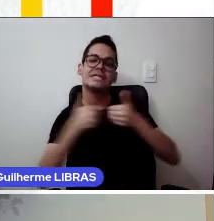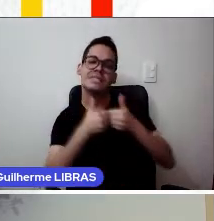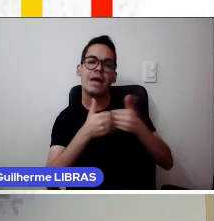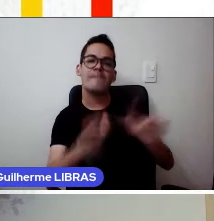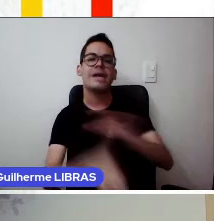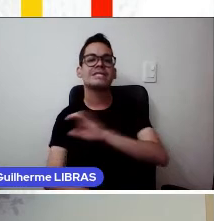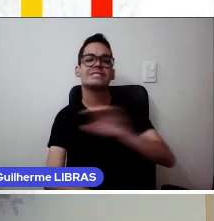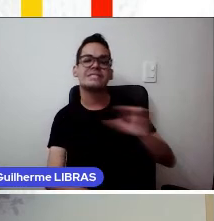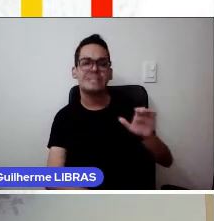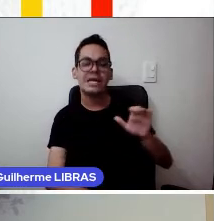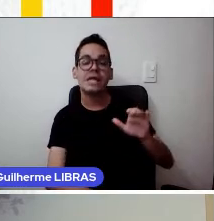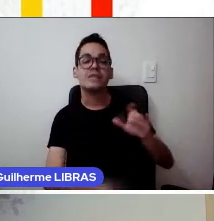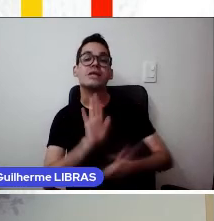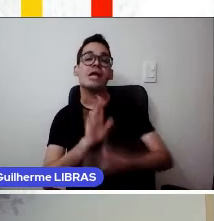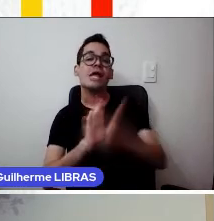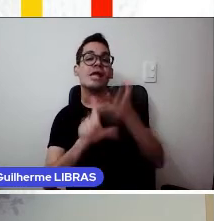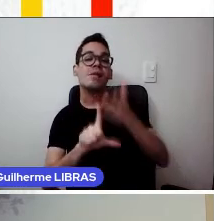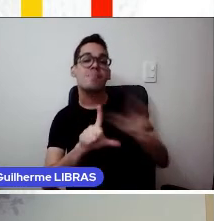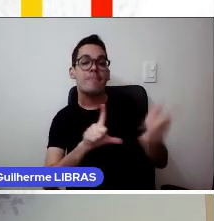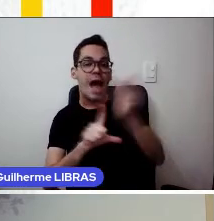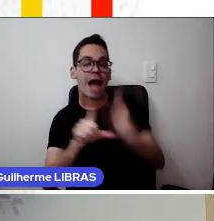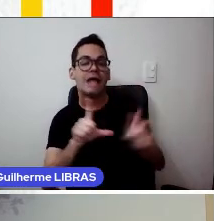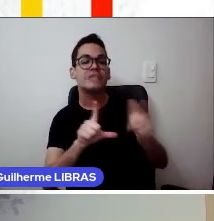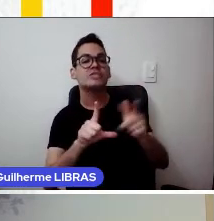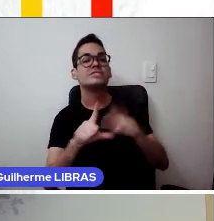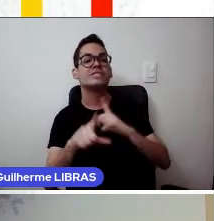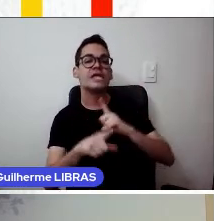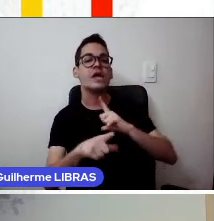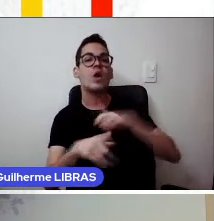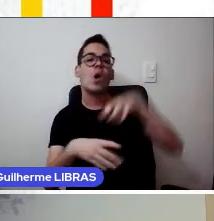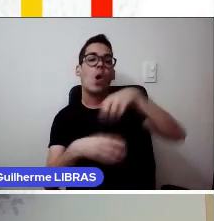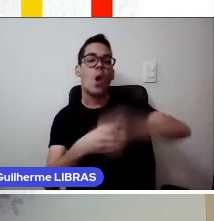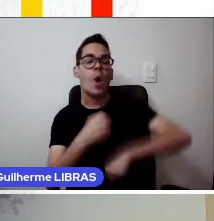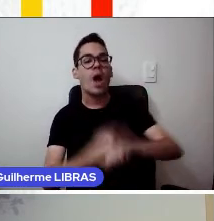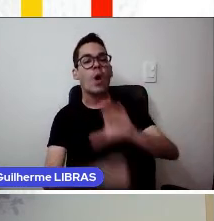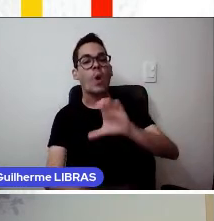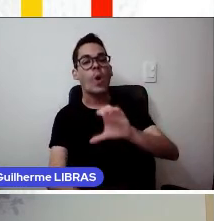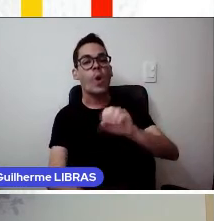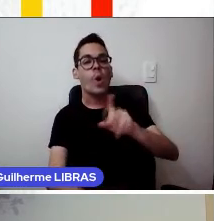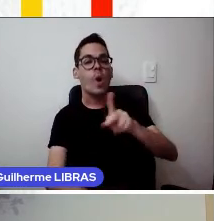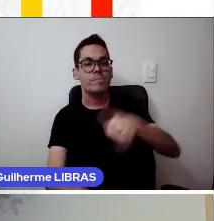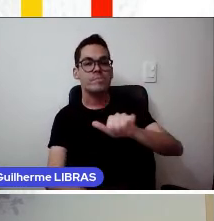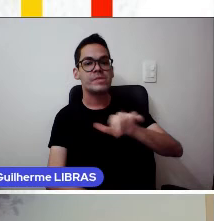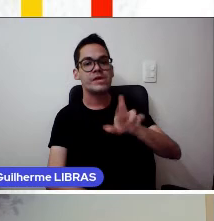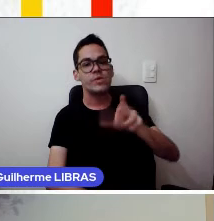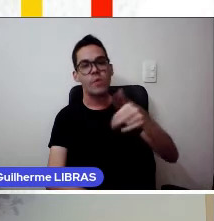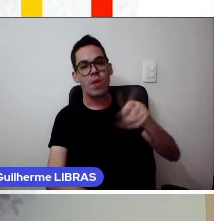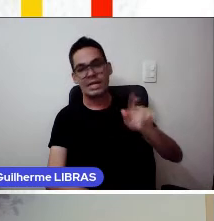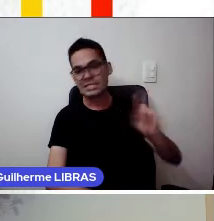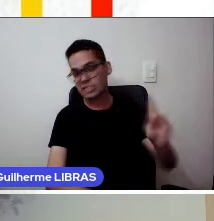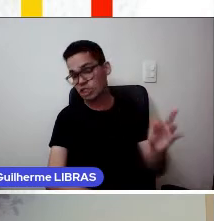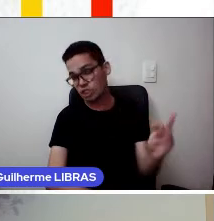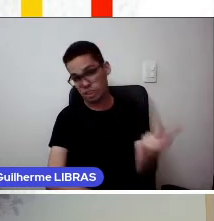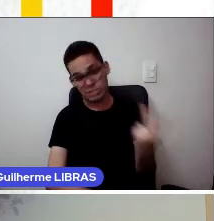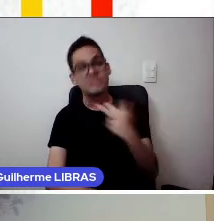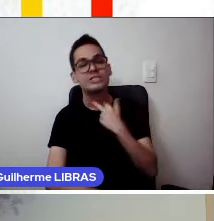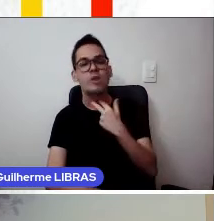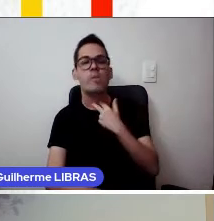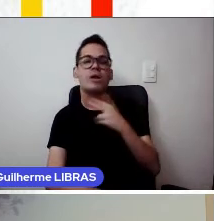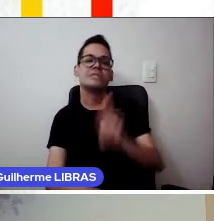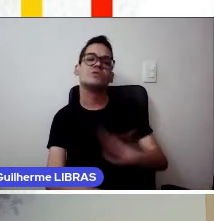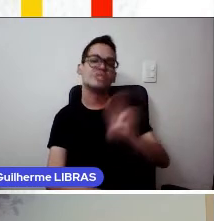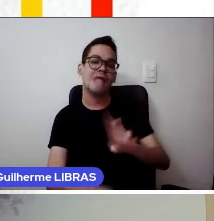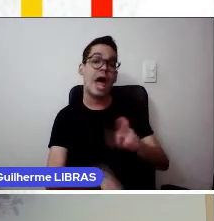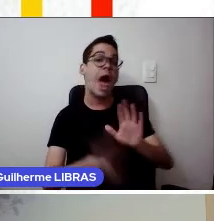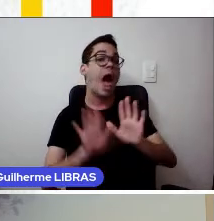gráficos e outros materiais que tenham copyright não devem ser utilizados, a não ser que consigam autorização por